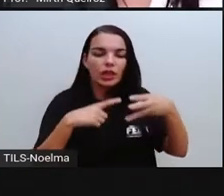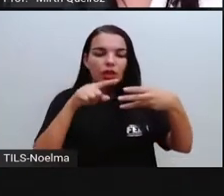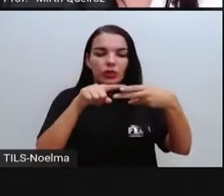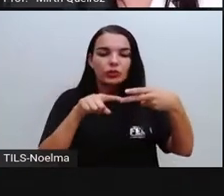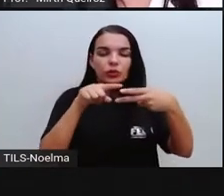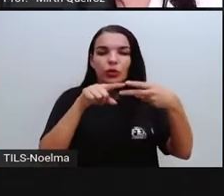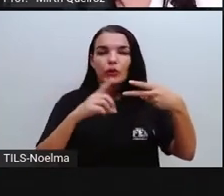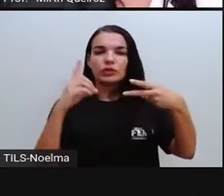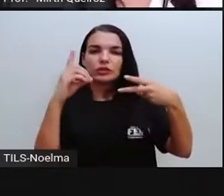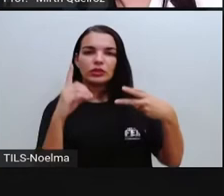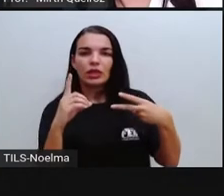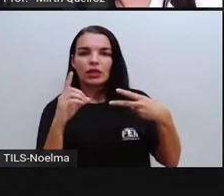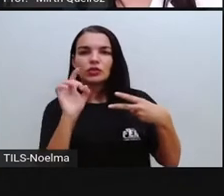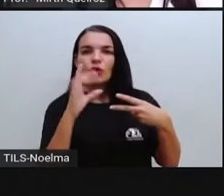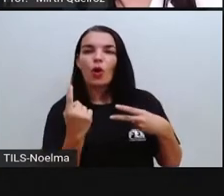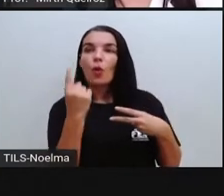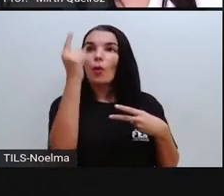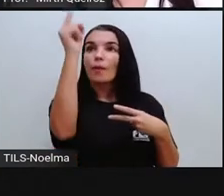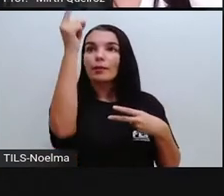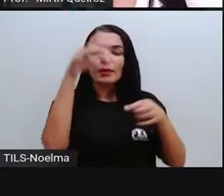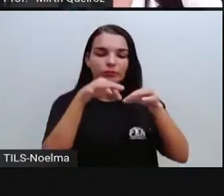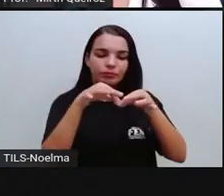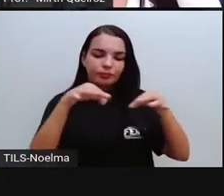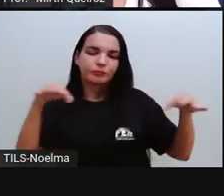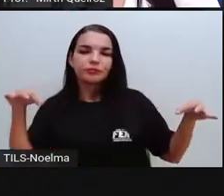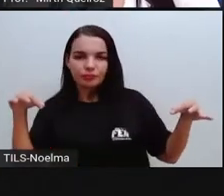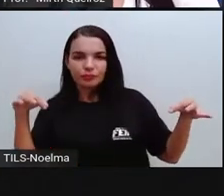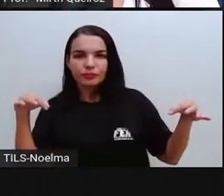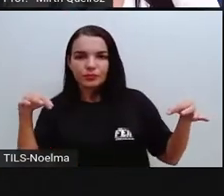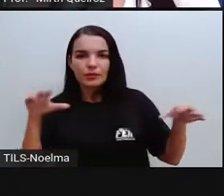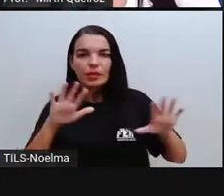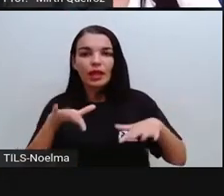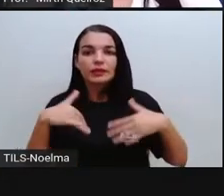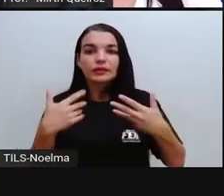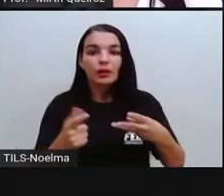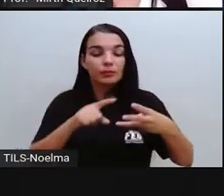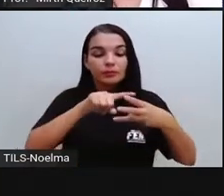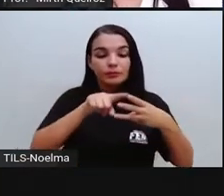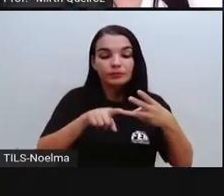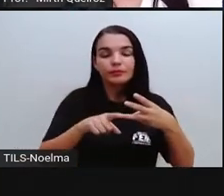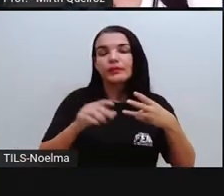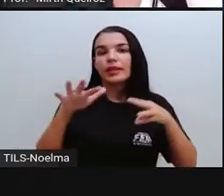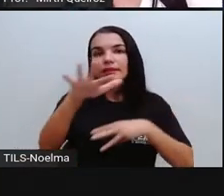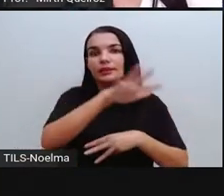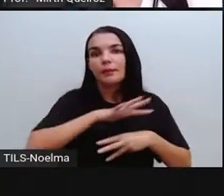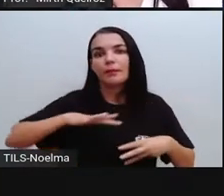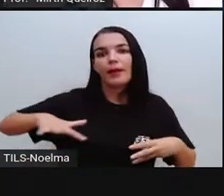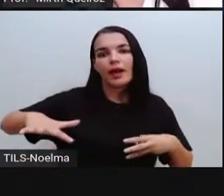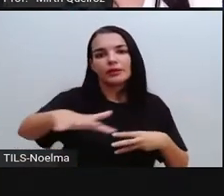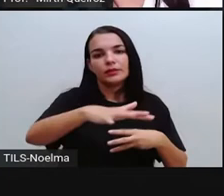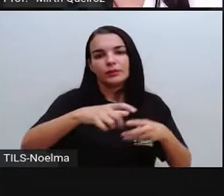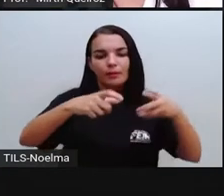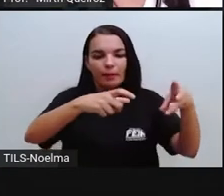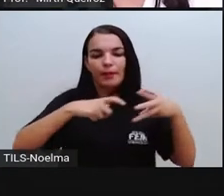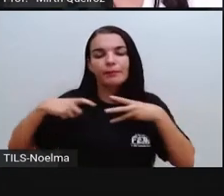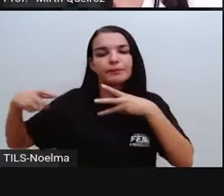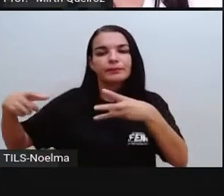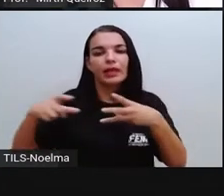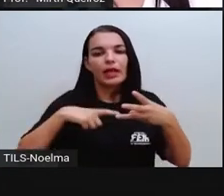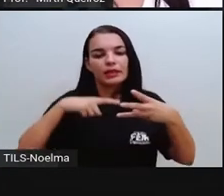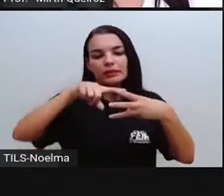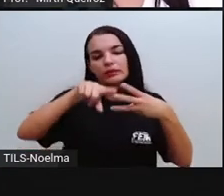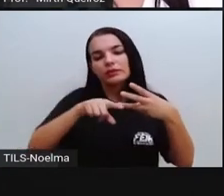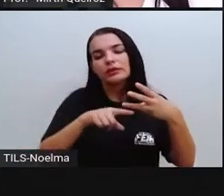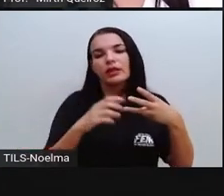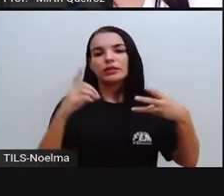o quê? Comprimento e largura. E as espaciais são tridimensionais, vão apresentar três